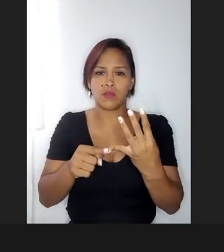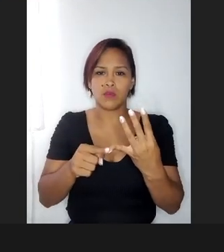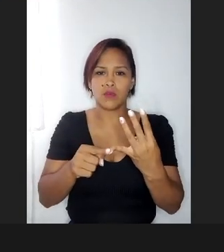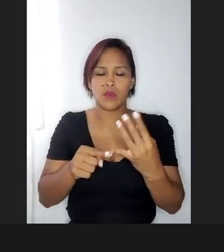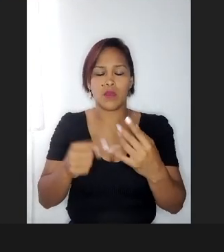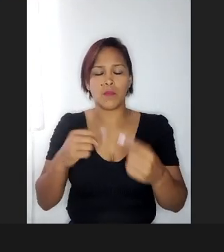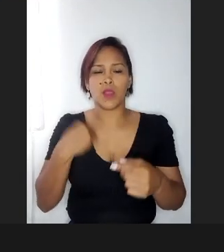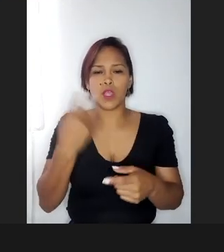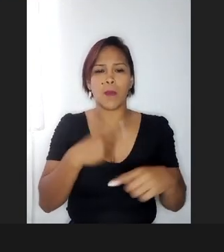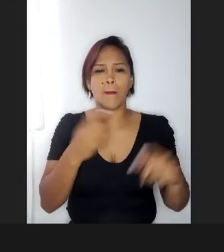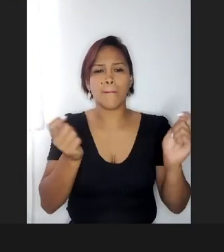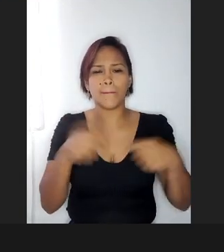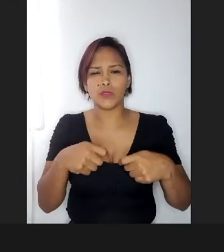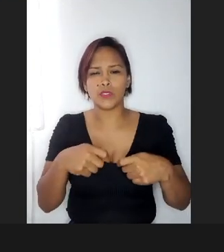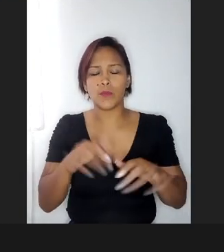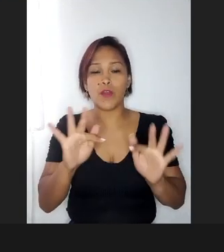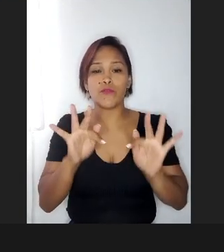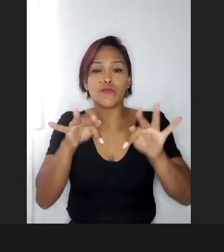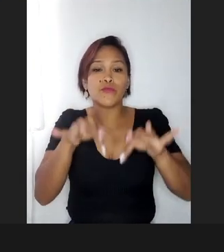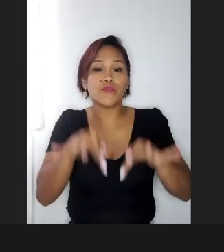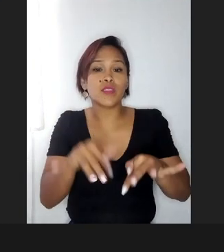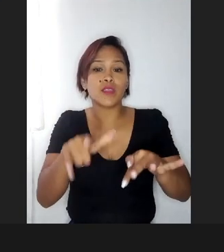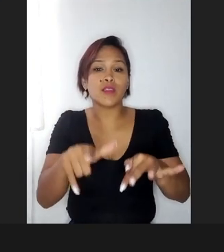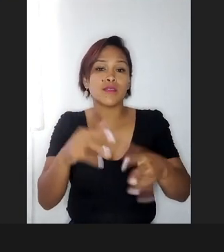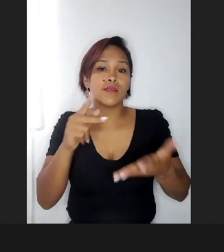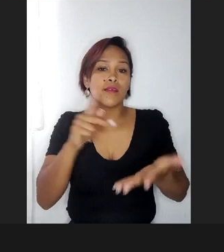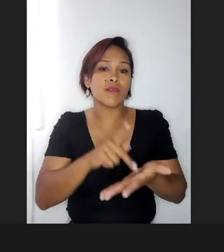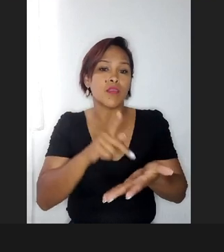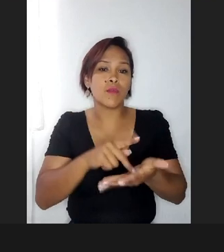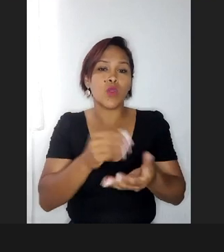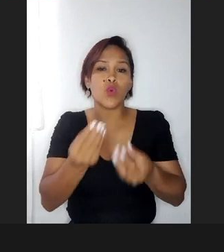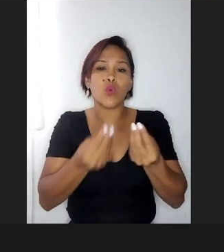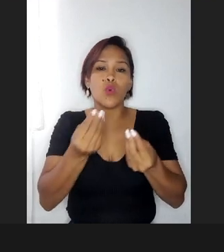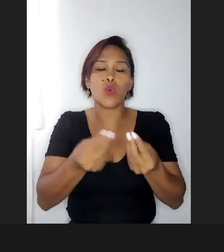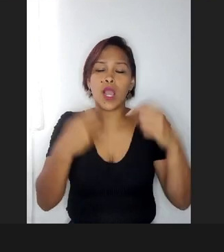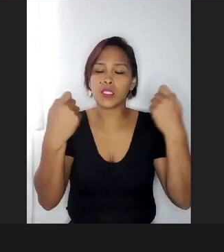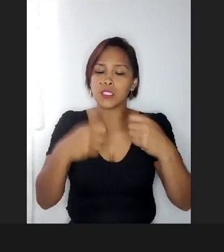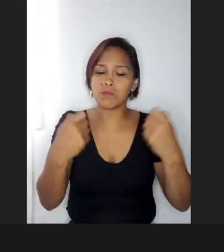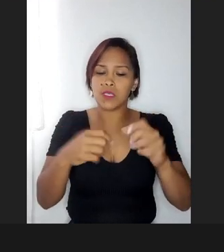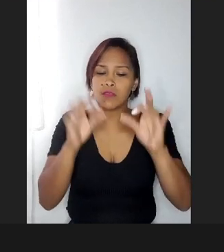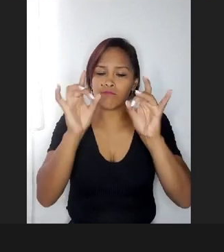poder, assim, finalizar com realmente, quais são as necessidades,